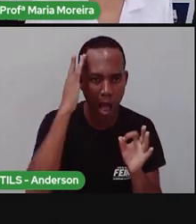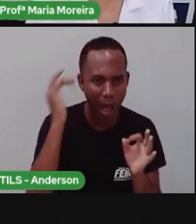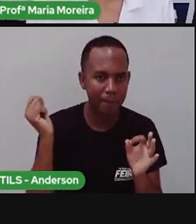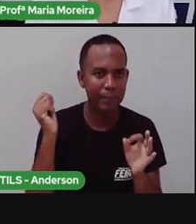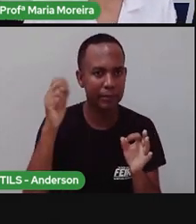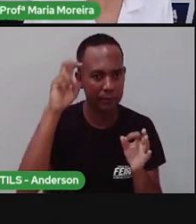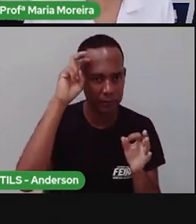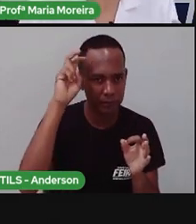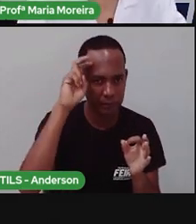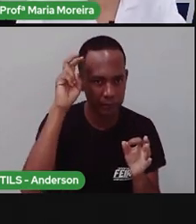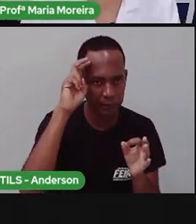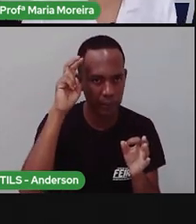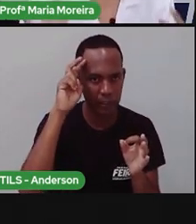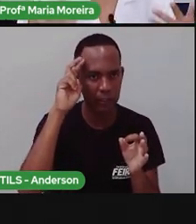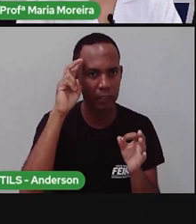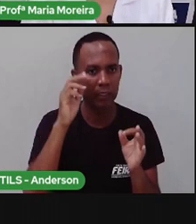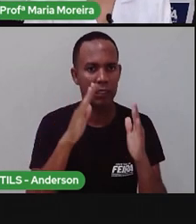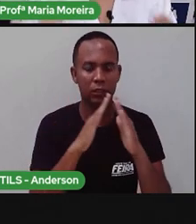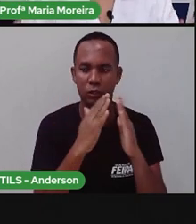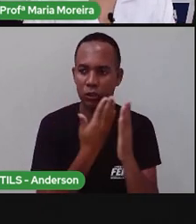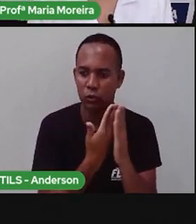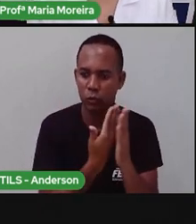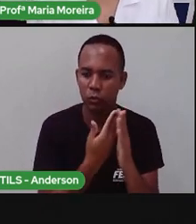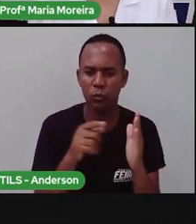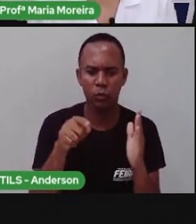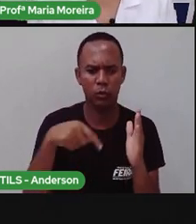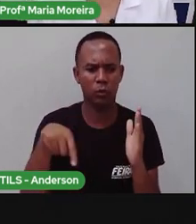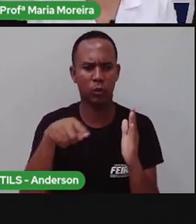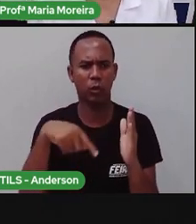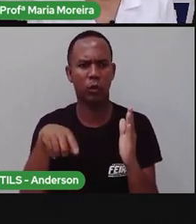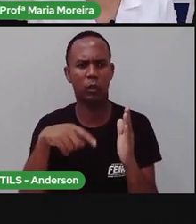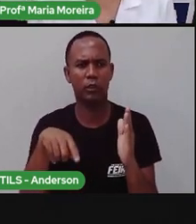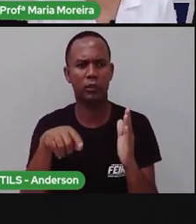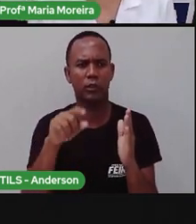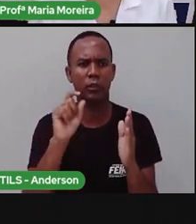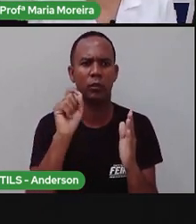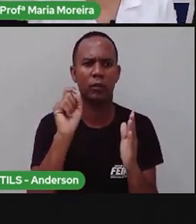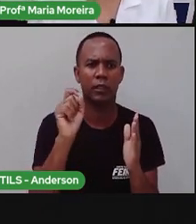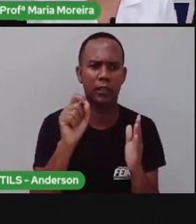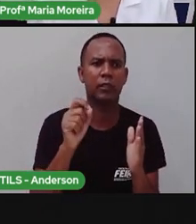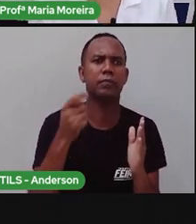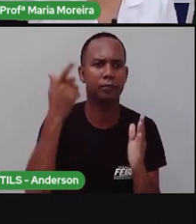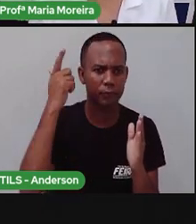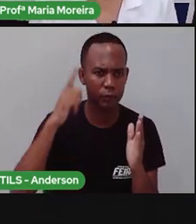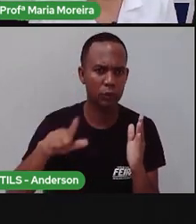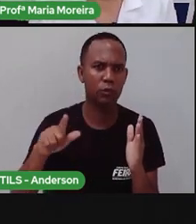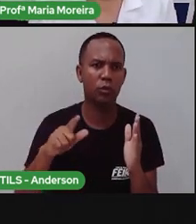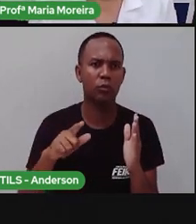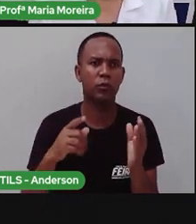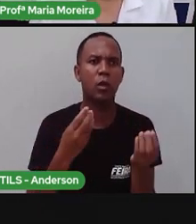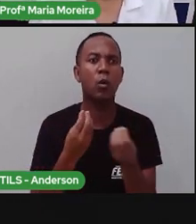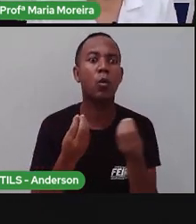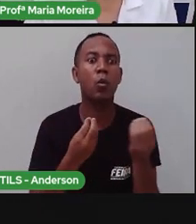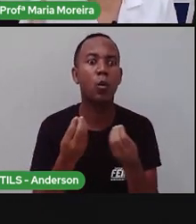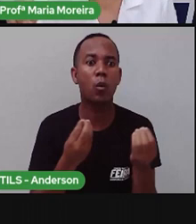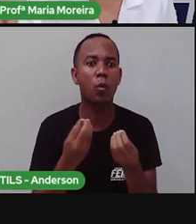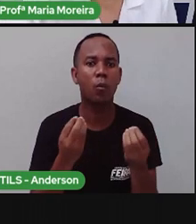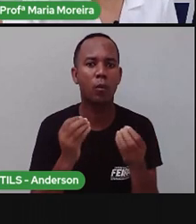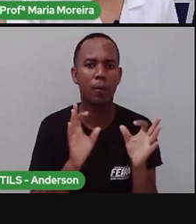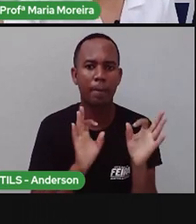quinta-feira, aula aqui, né? Nós estaremos aqui, mais uma vez, com aulas pra vocês. E aí, o que é vocês irão fazer?